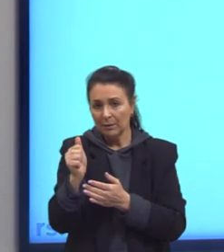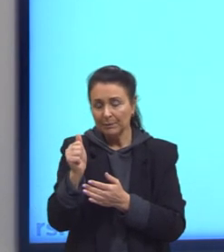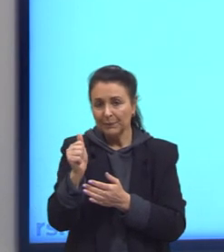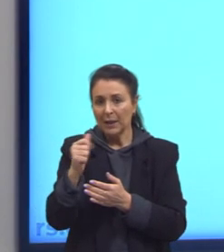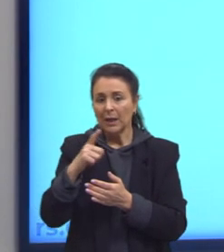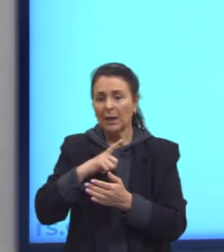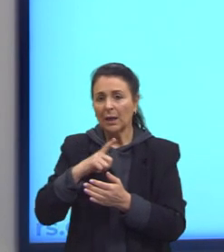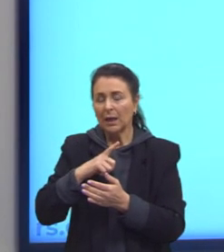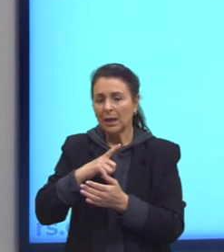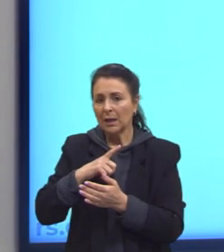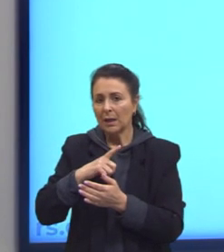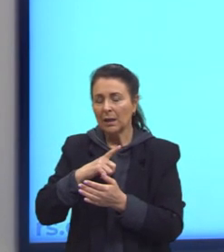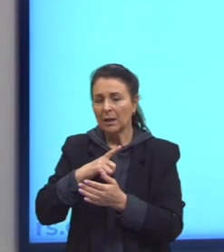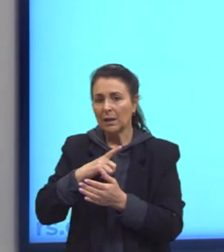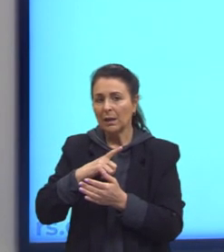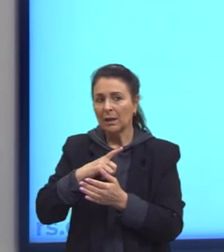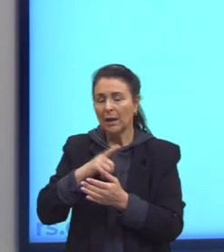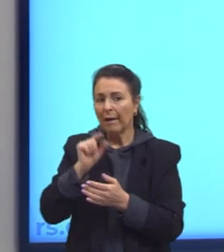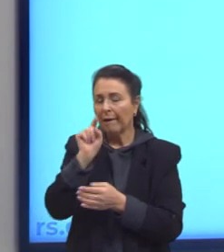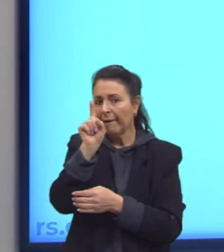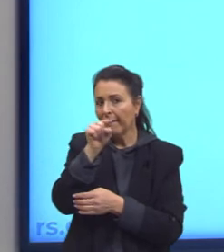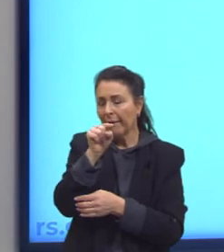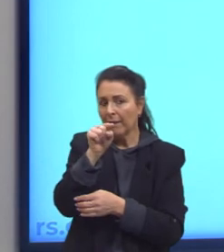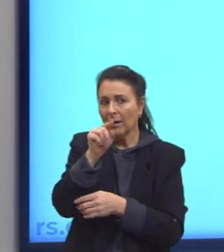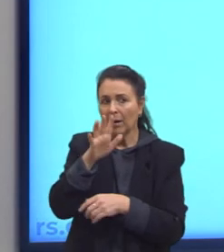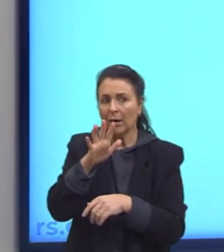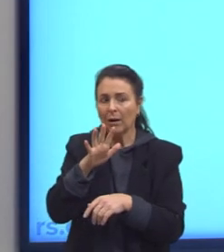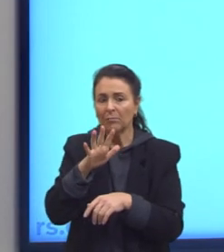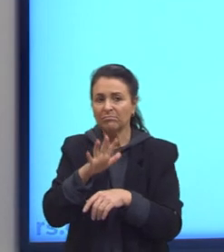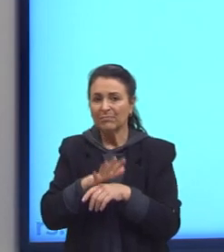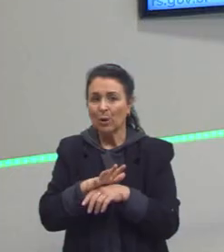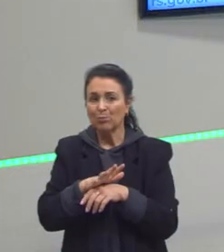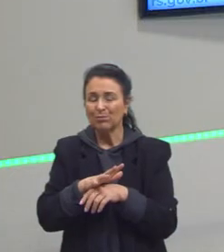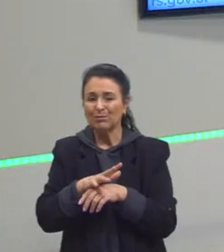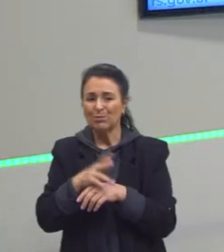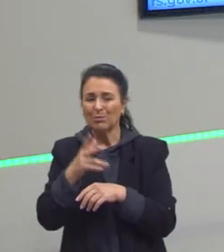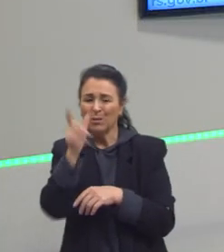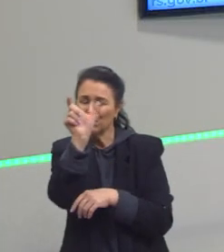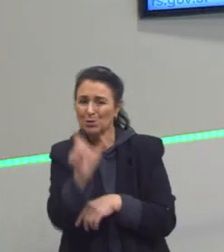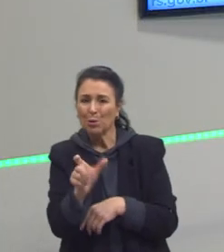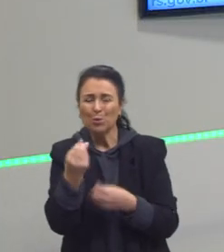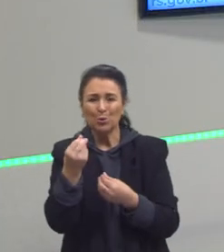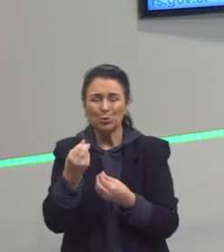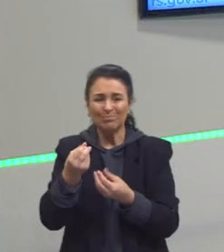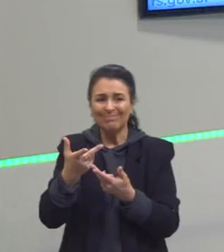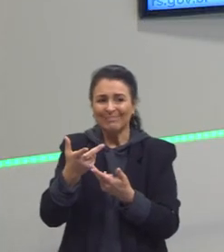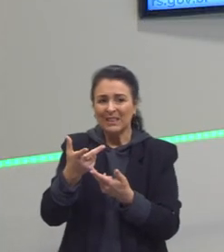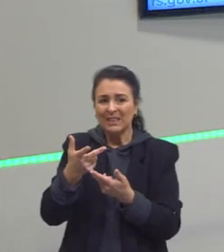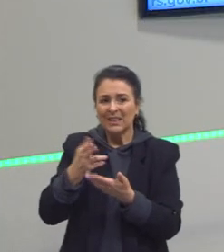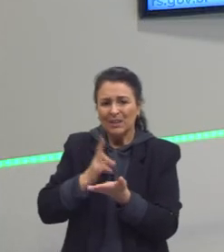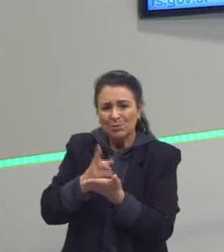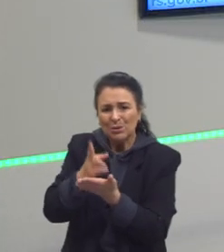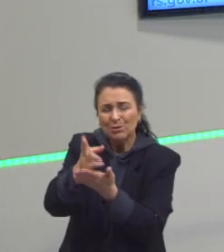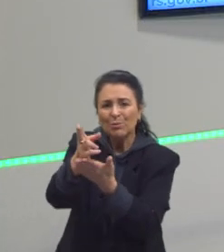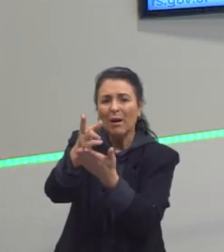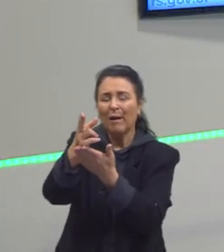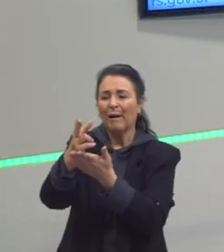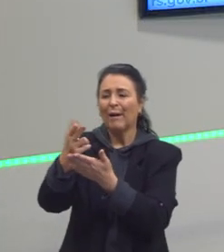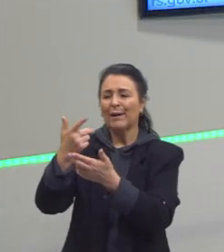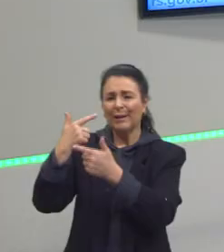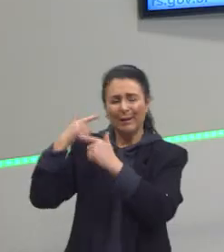e olha só, o Oliveira Viana é considerado um dos mais conservadores do Brasil, dos sociólogos conservadores do Brasil.